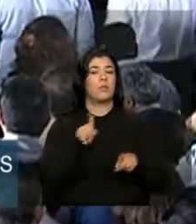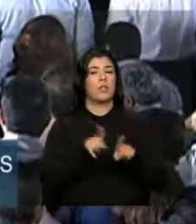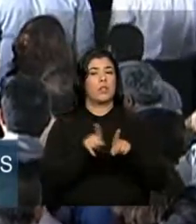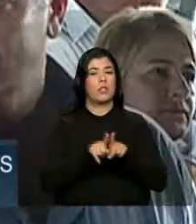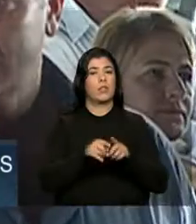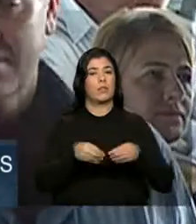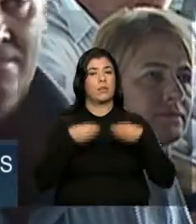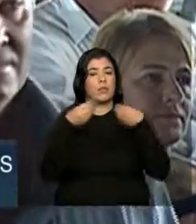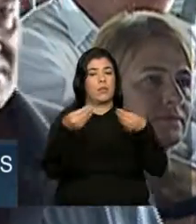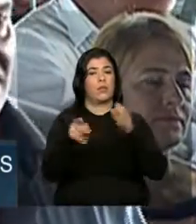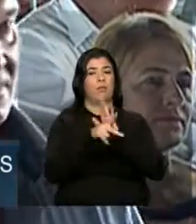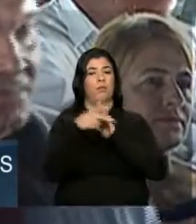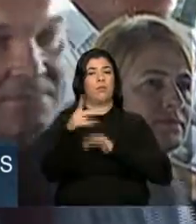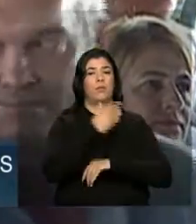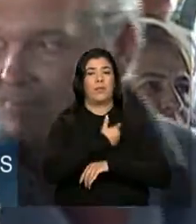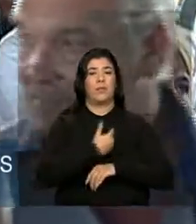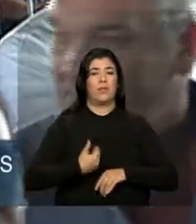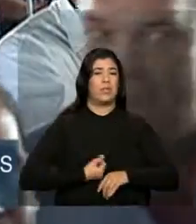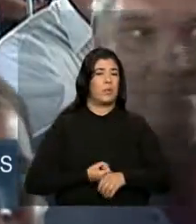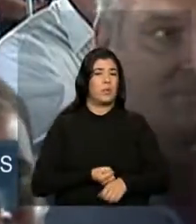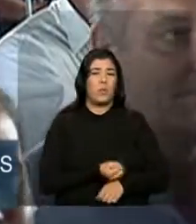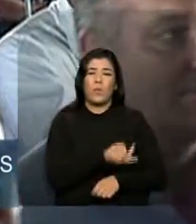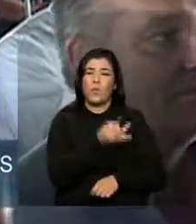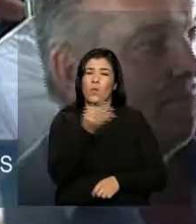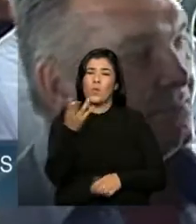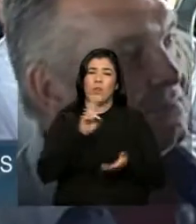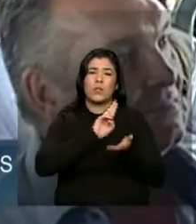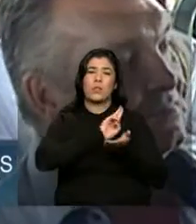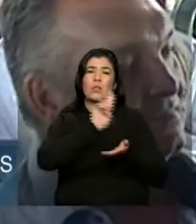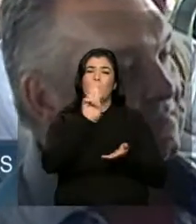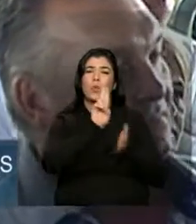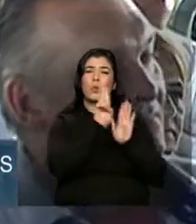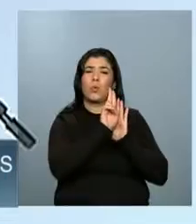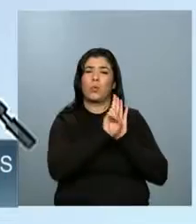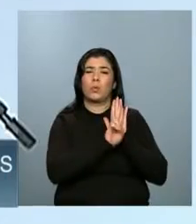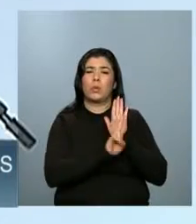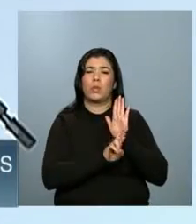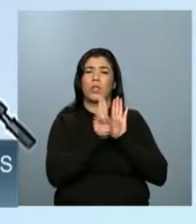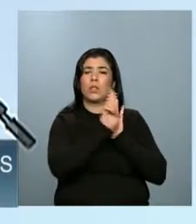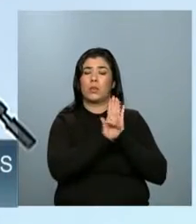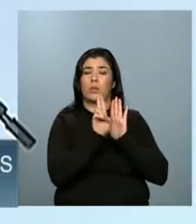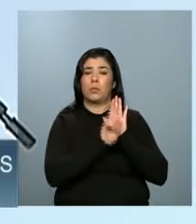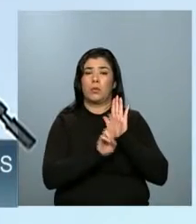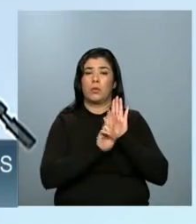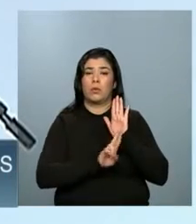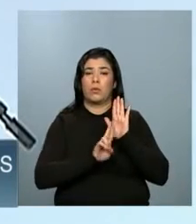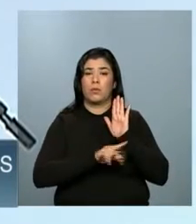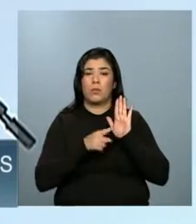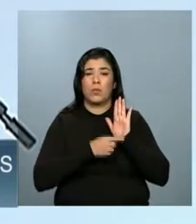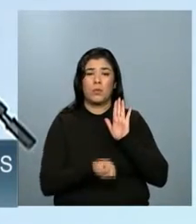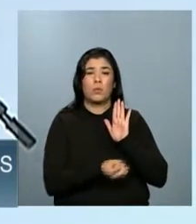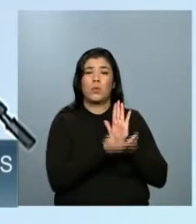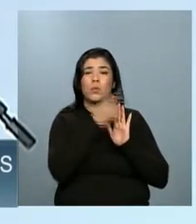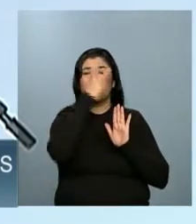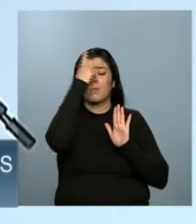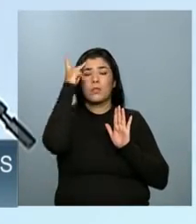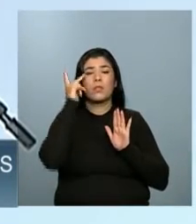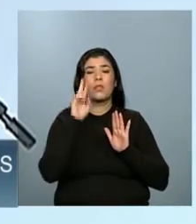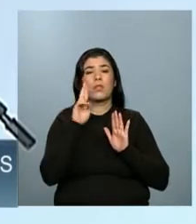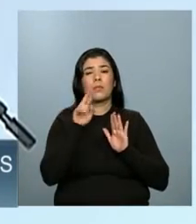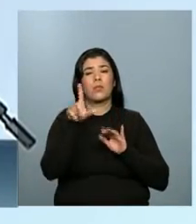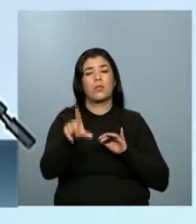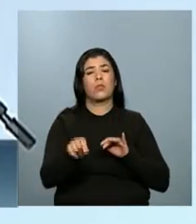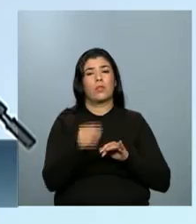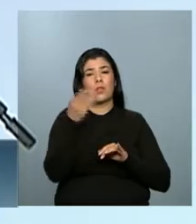governo. Mas como são muitos, eu peço licença para saudar a todos, na pessoa do nosso anfitrião, prefeito de Araguari, Raul